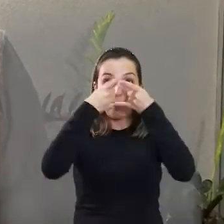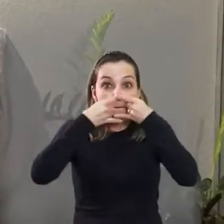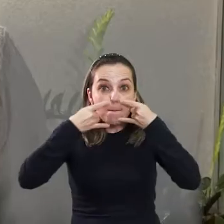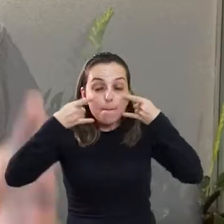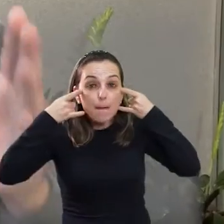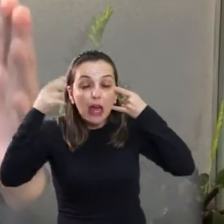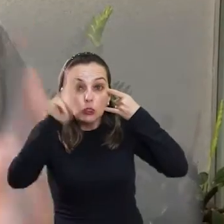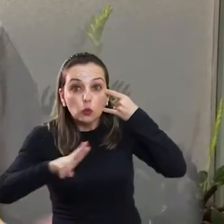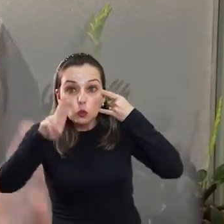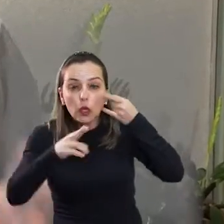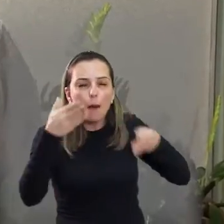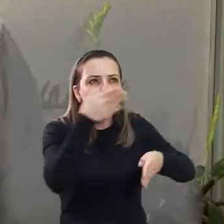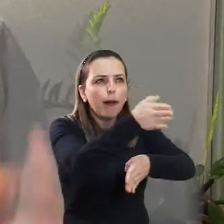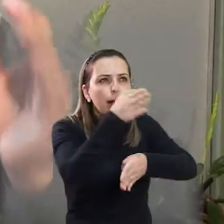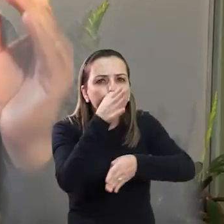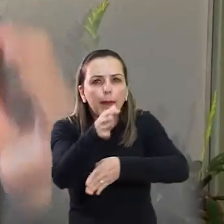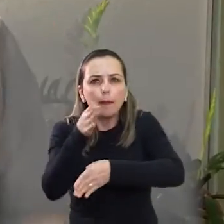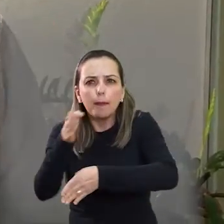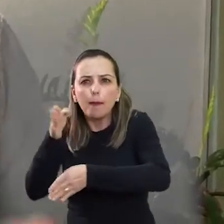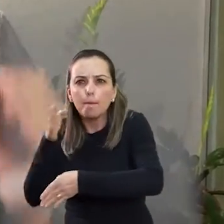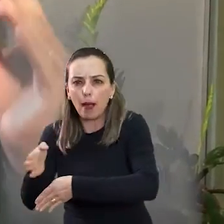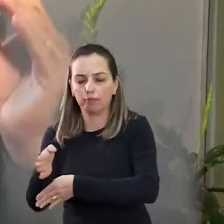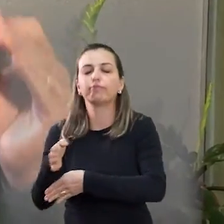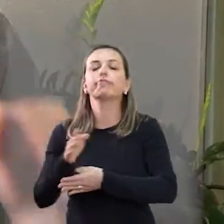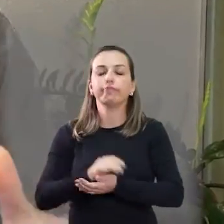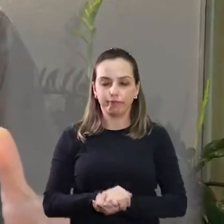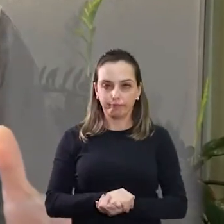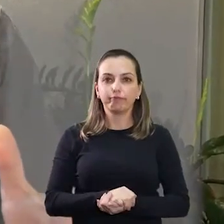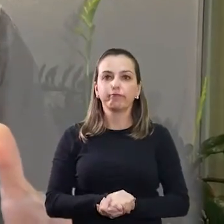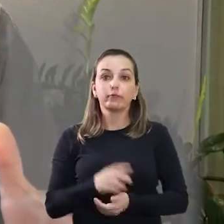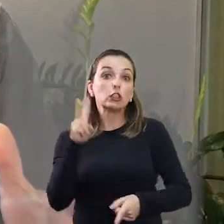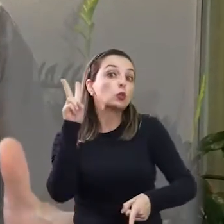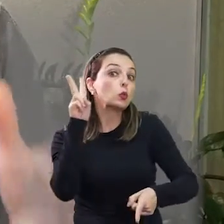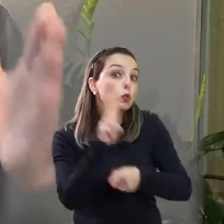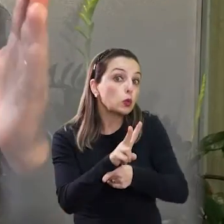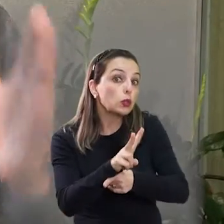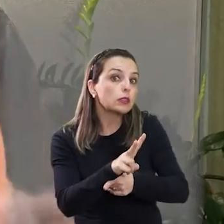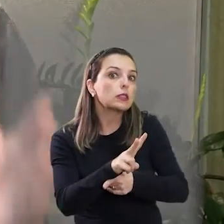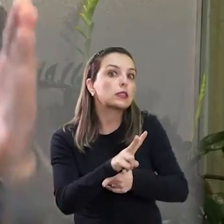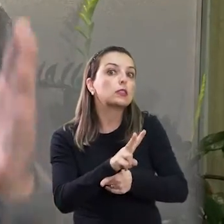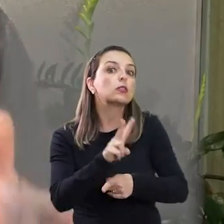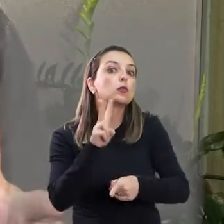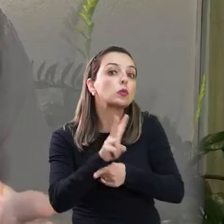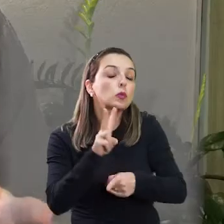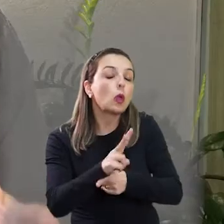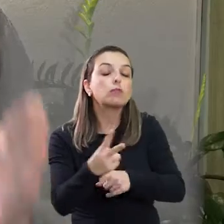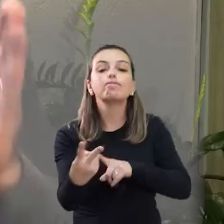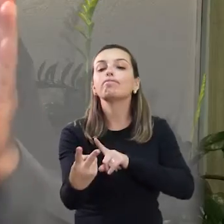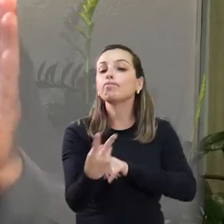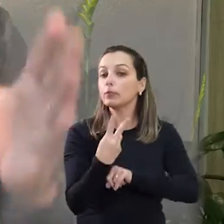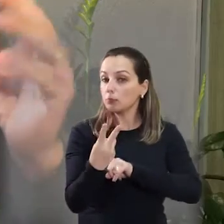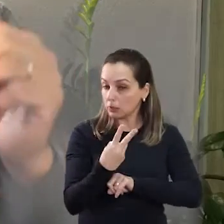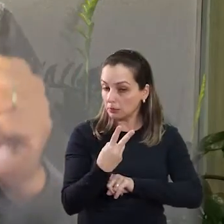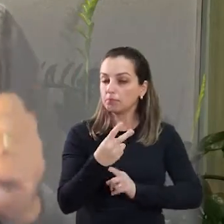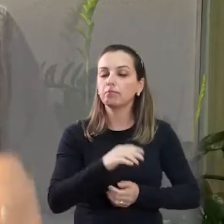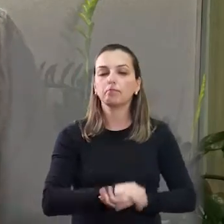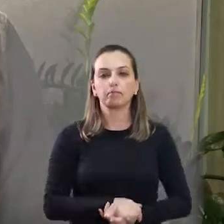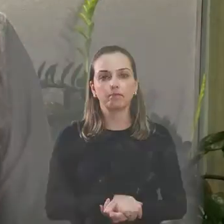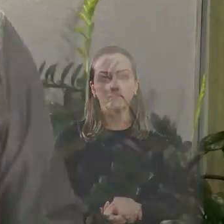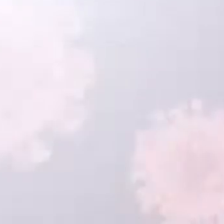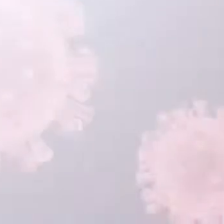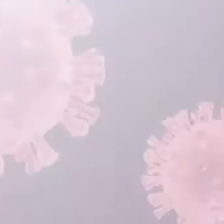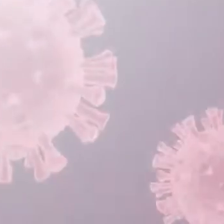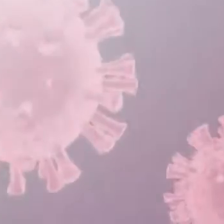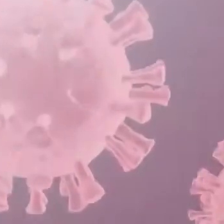Vá aonde for, use máscara corretamente. Cuide-se!